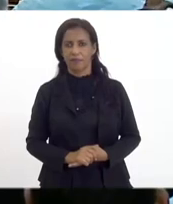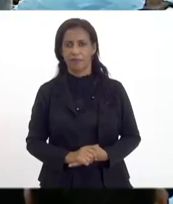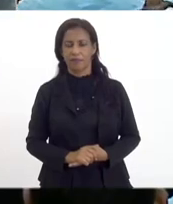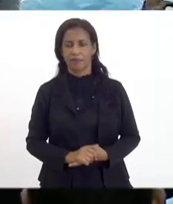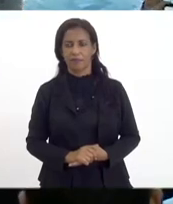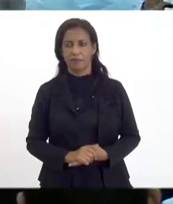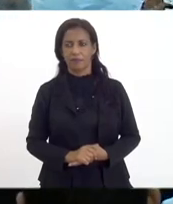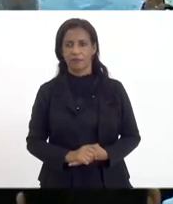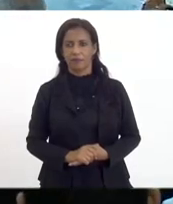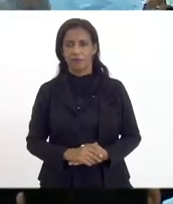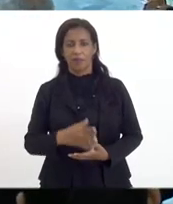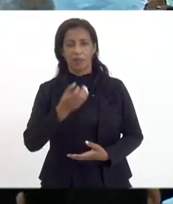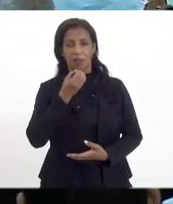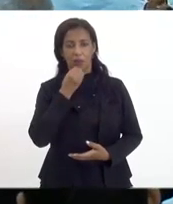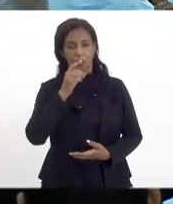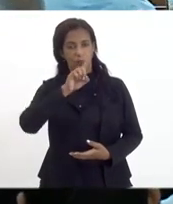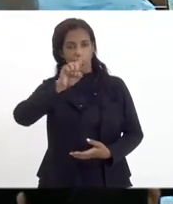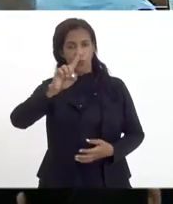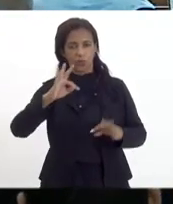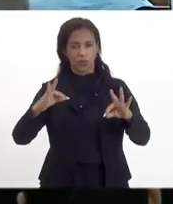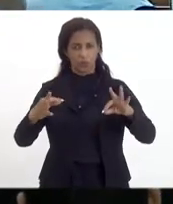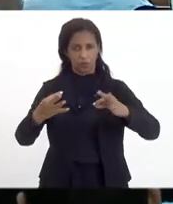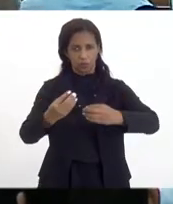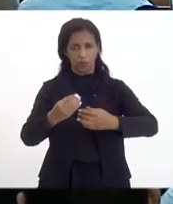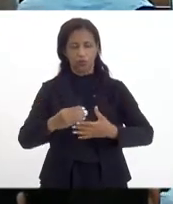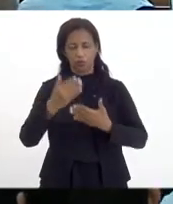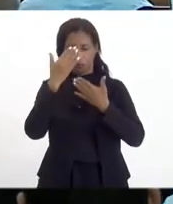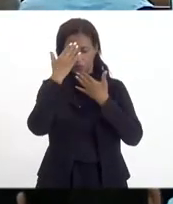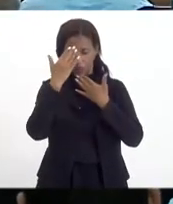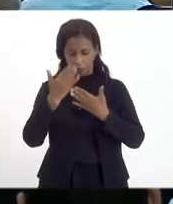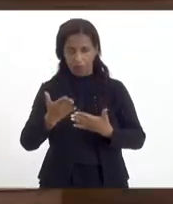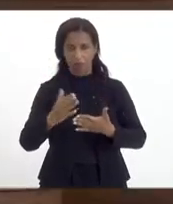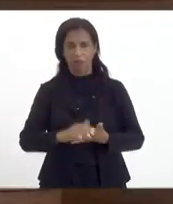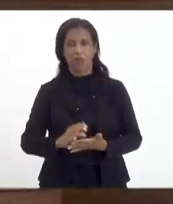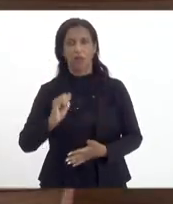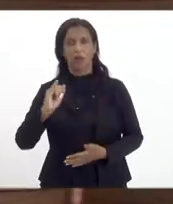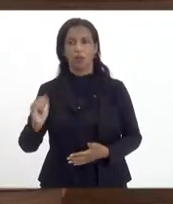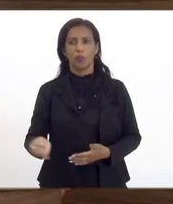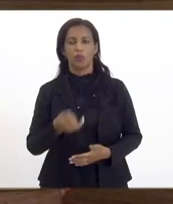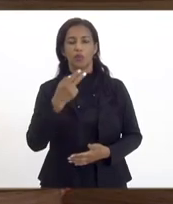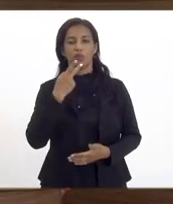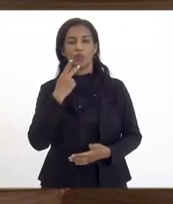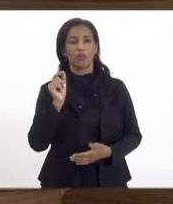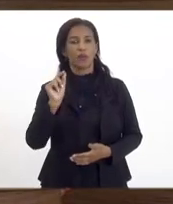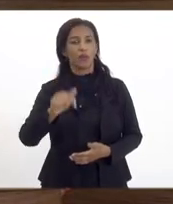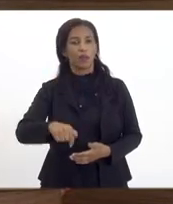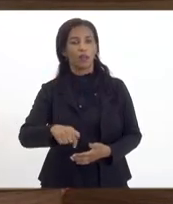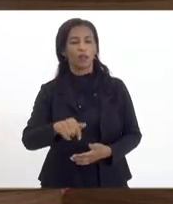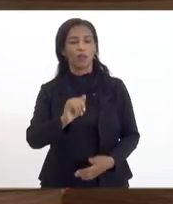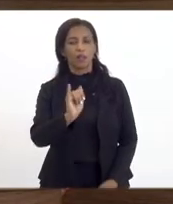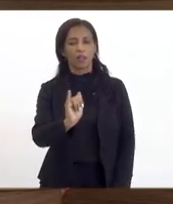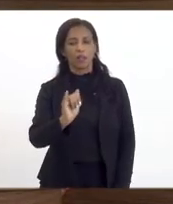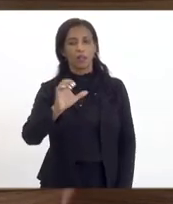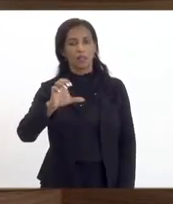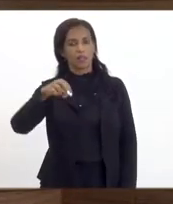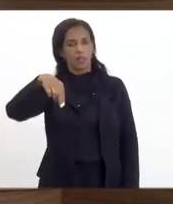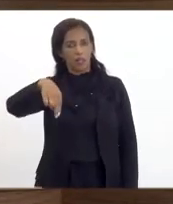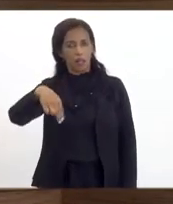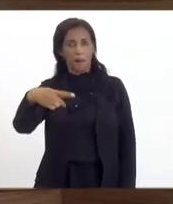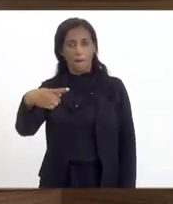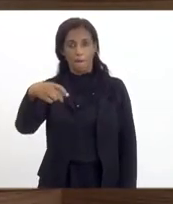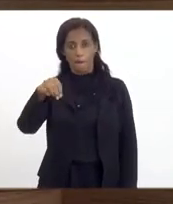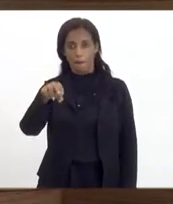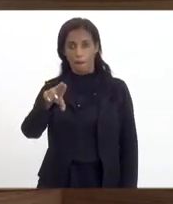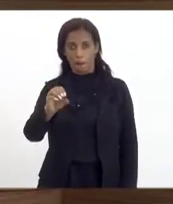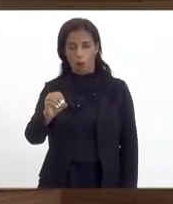Bom, bom dia a todos. Eu agradeço a oportunidade de falar aqui um pouco da ICN e do polo do mar